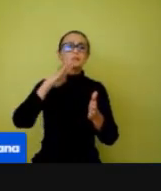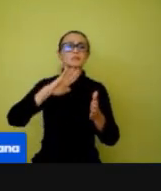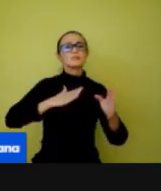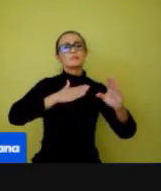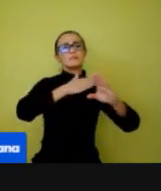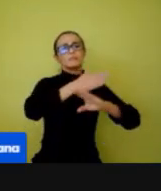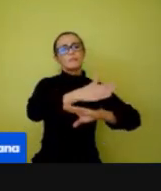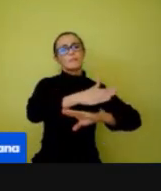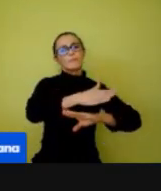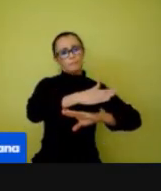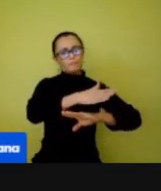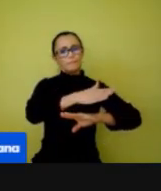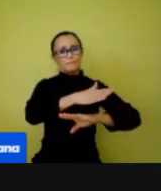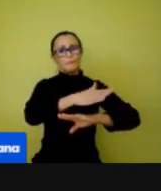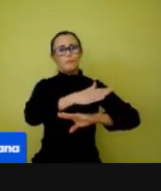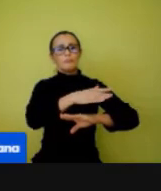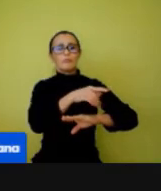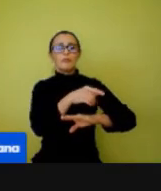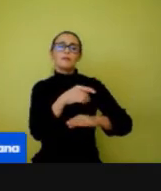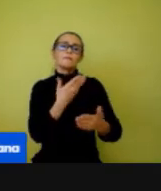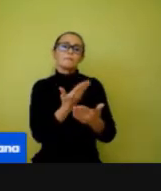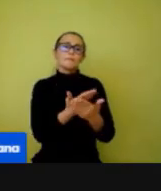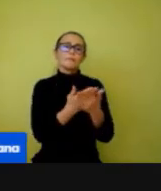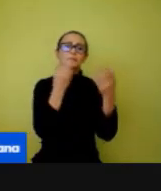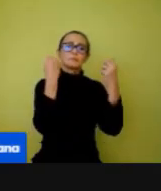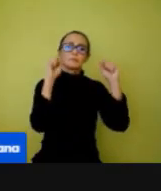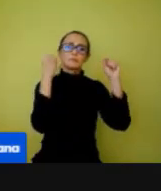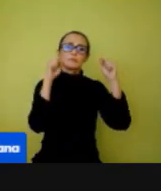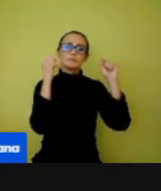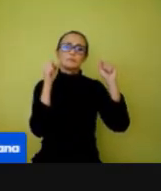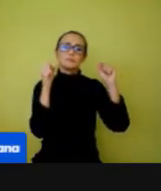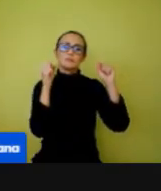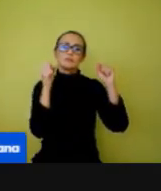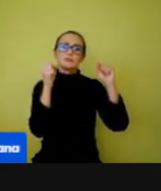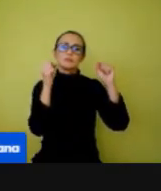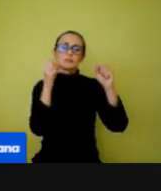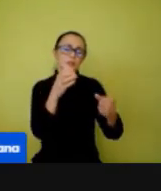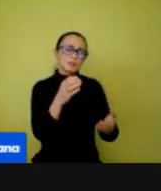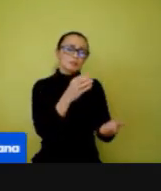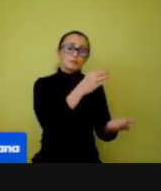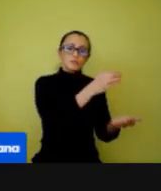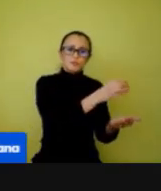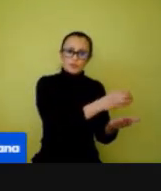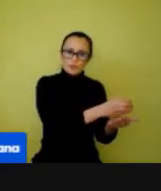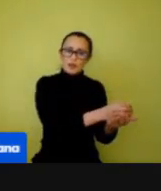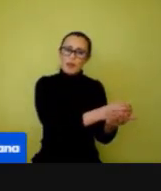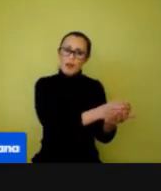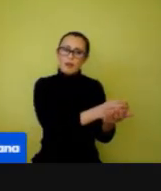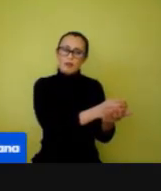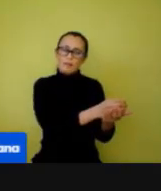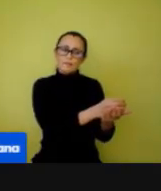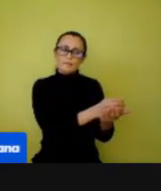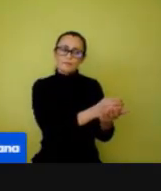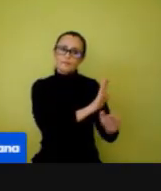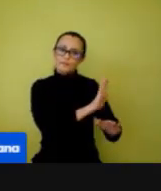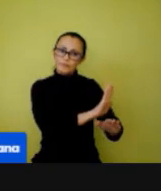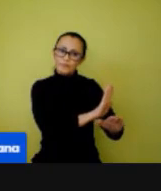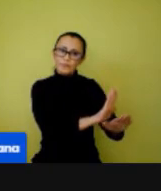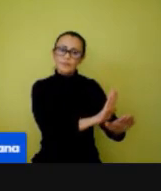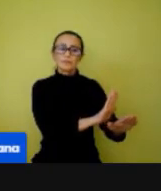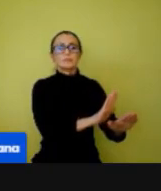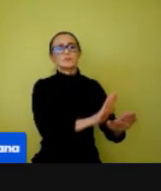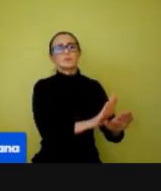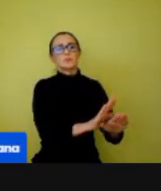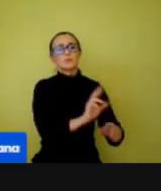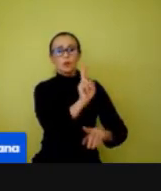física a sua garrafinha, deixa lá do lado dela, ou deixa na arquibancada, coloca ali com o nome dela, e ela